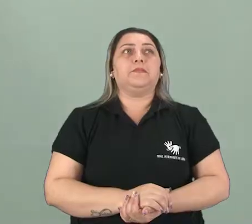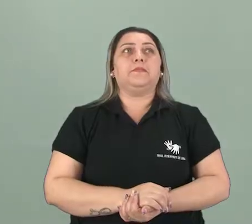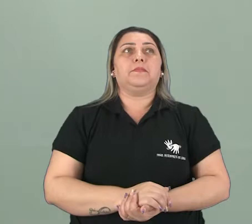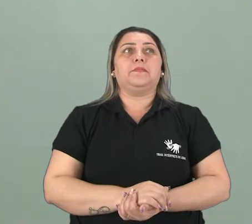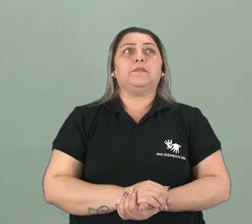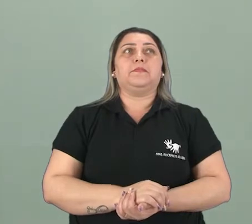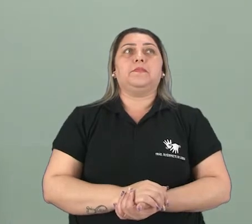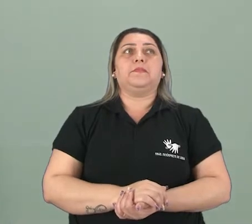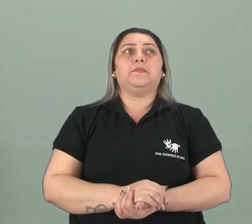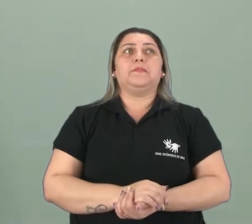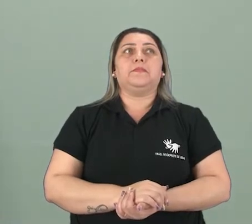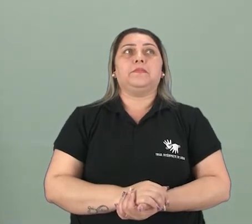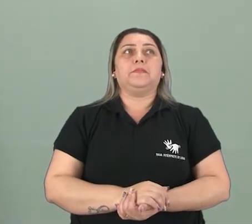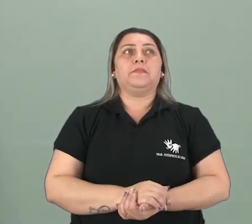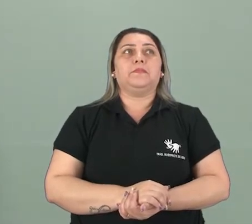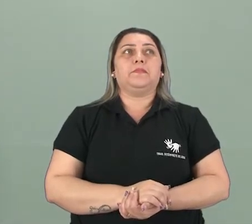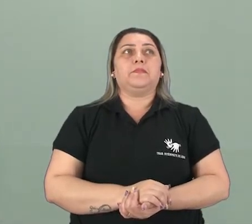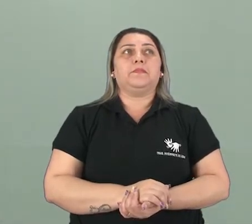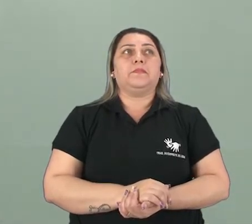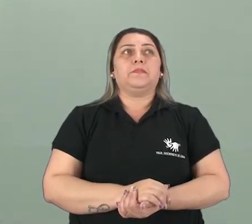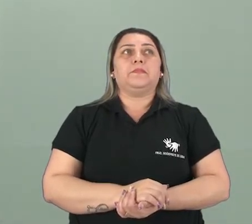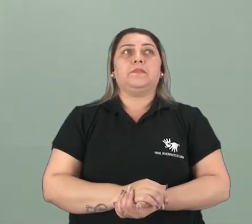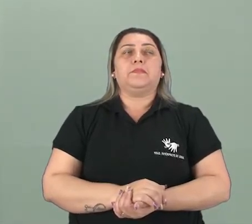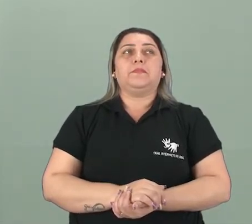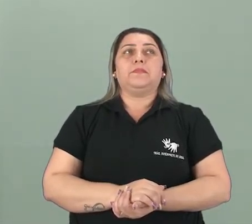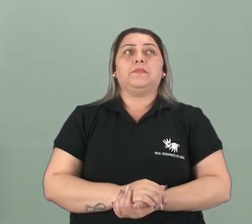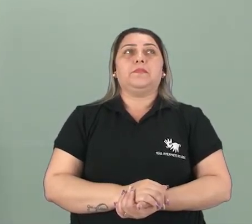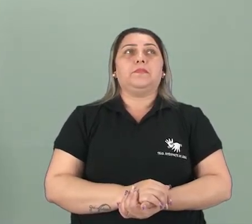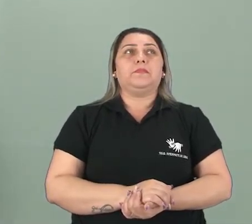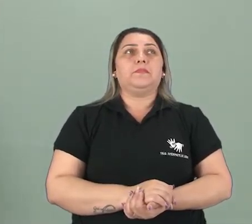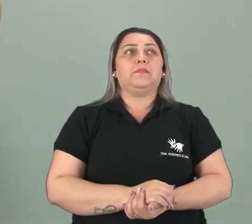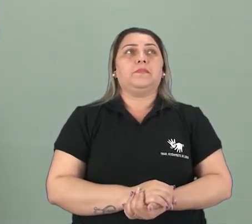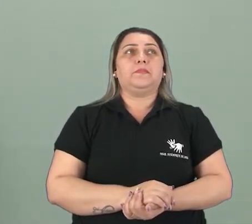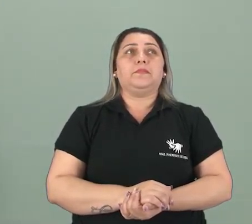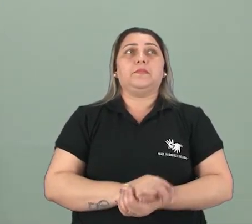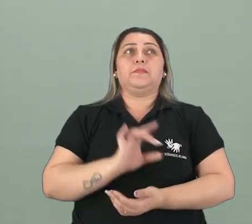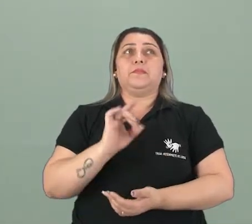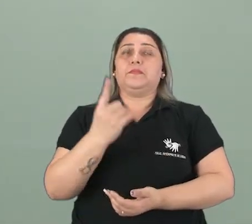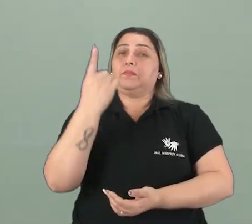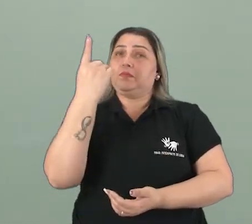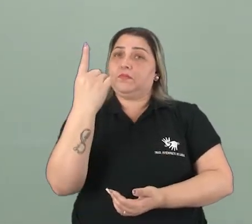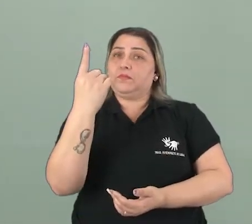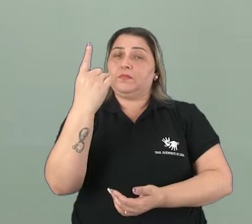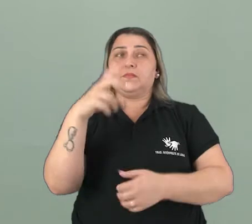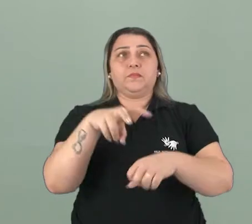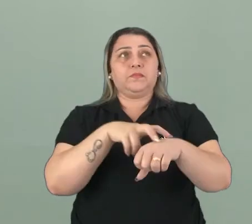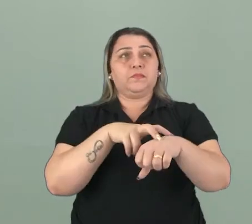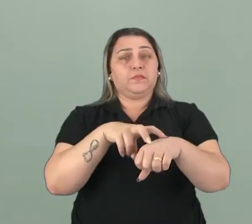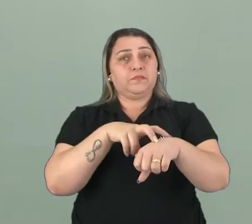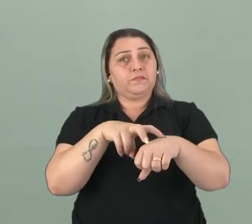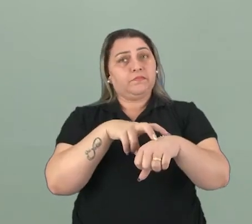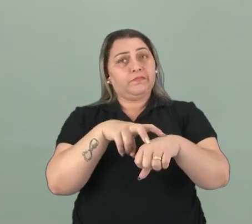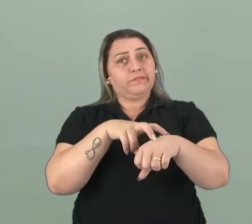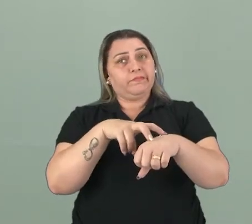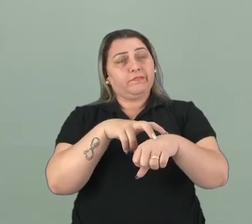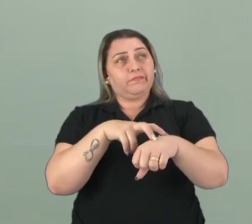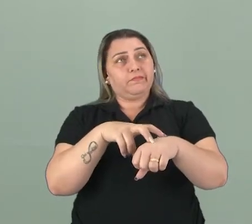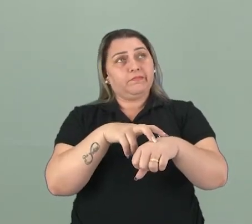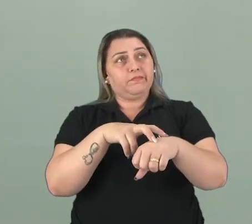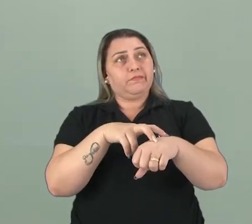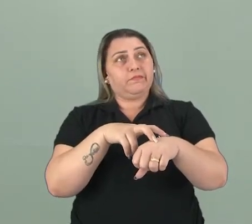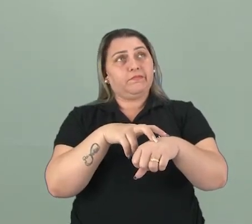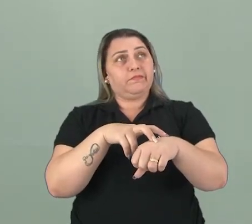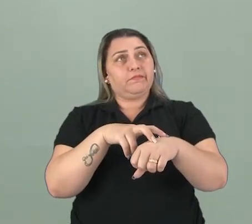É isso mesmo, ela serve para jogar o papel. E aí só sobrou uma, né? A lixeira que são usadas para jogar